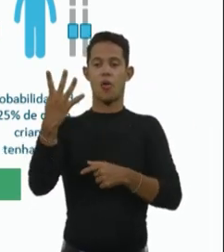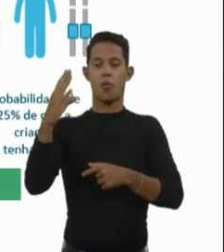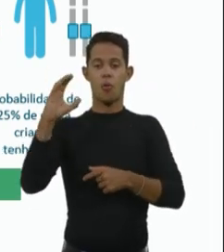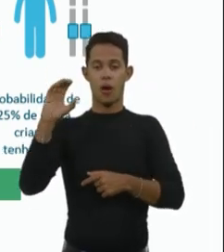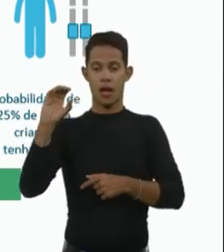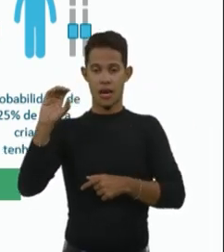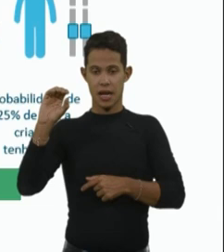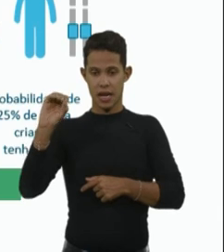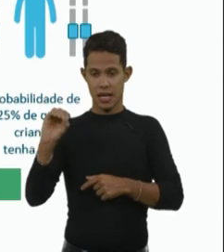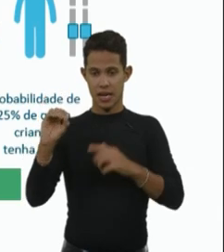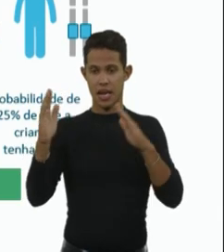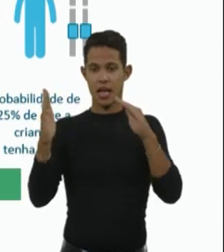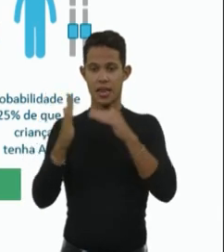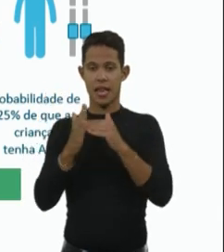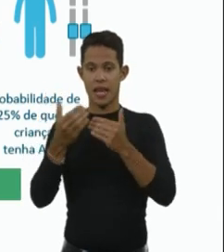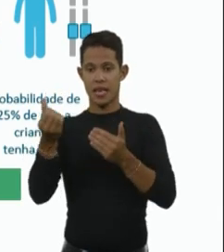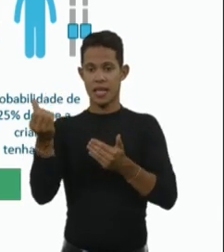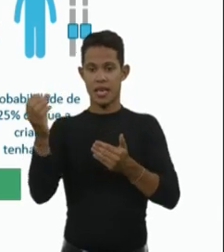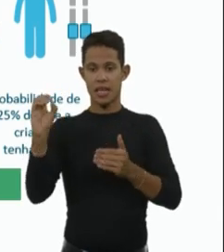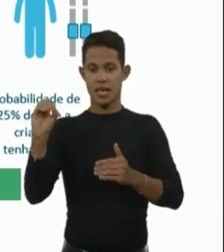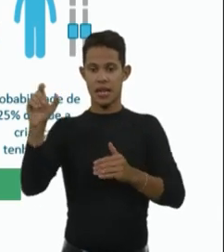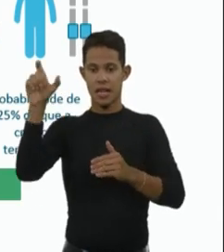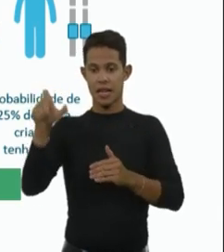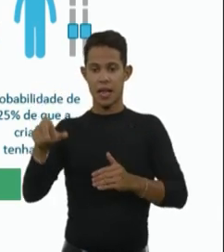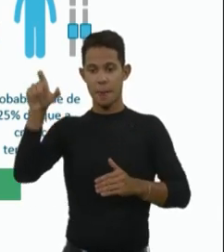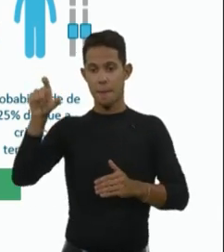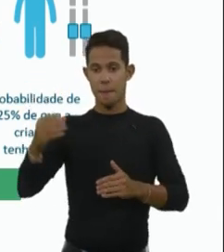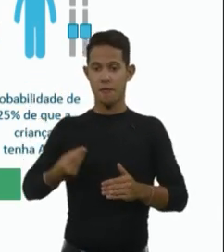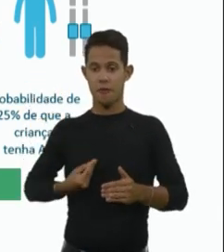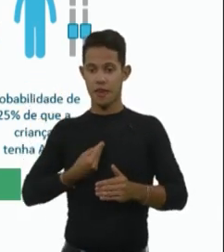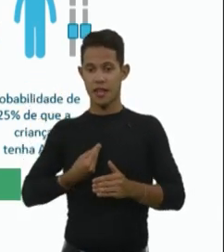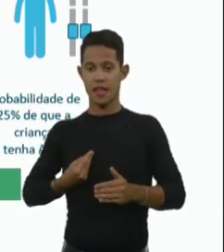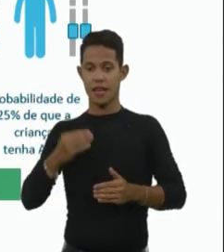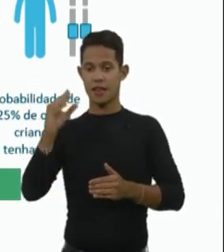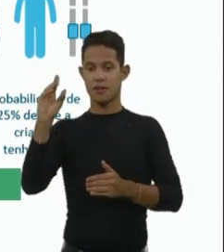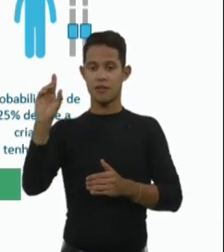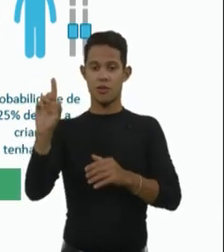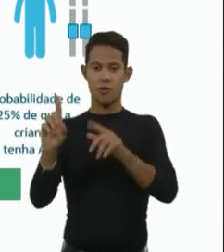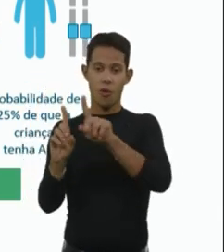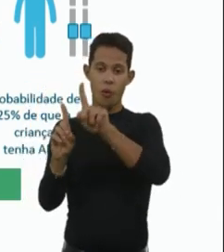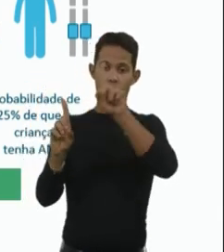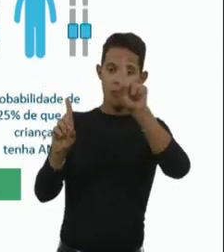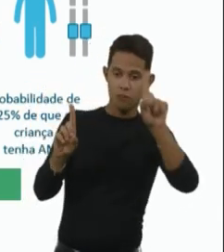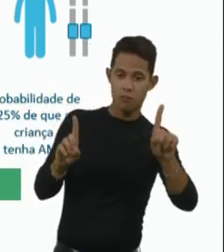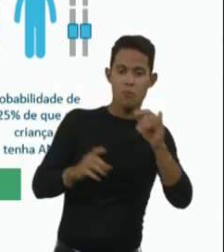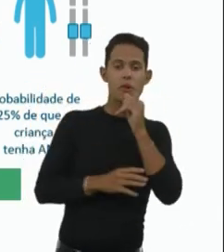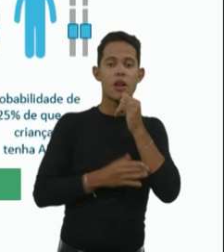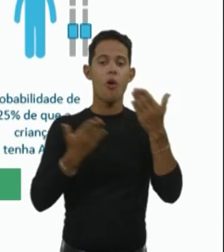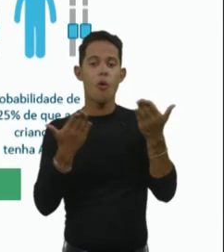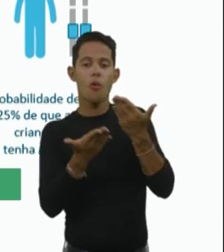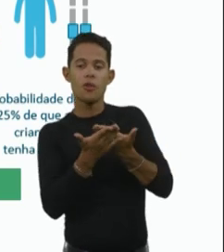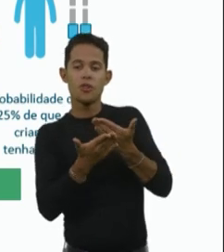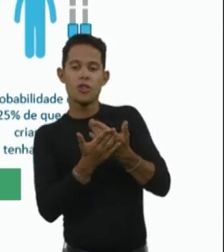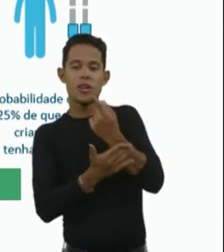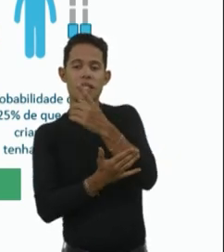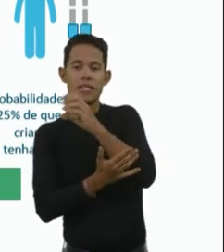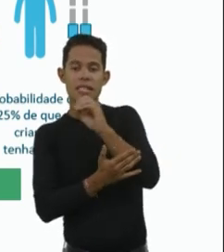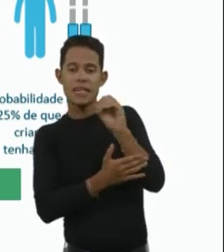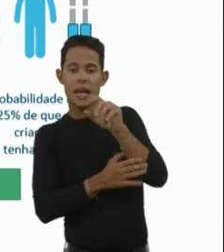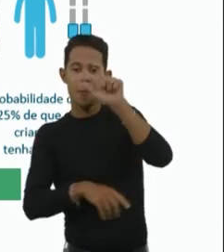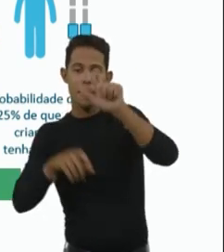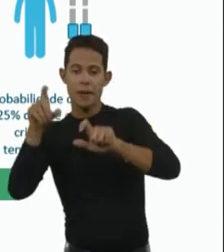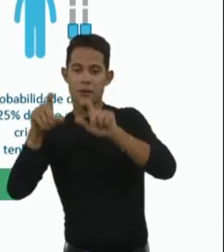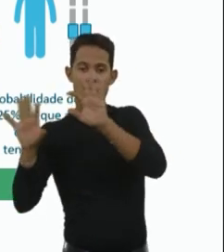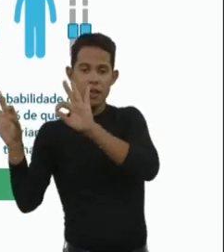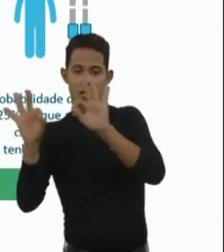60 pessoas. Então, se a gente pensar, digamos que a gente tenha em torno de 100 pessoas assistindo a essa aula, possivelmente, a gente